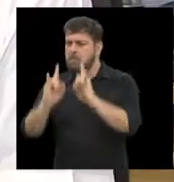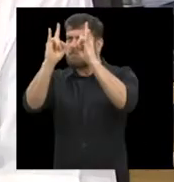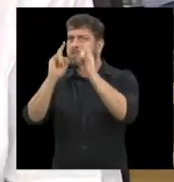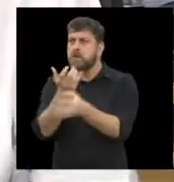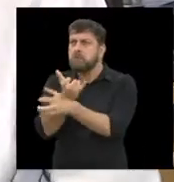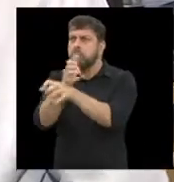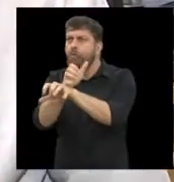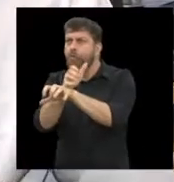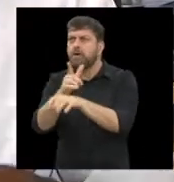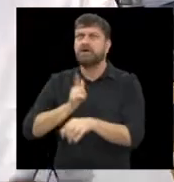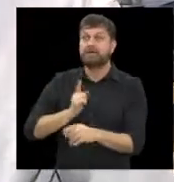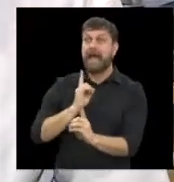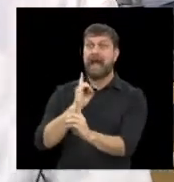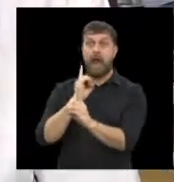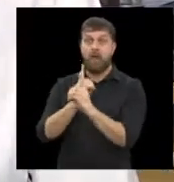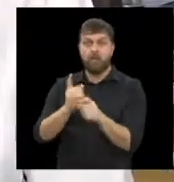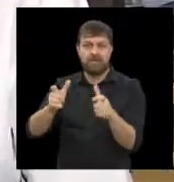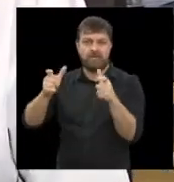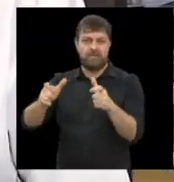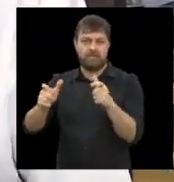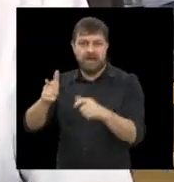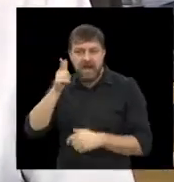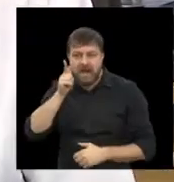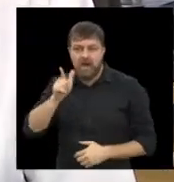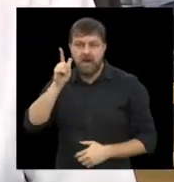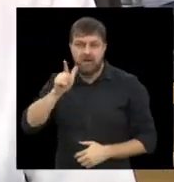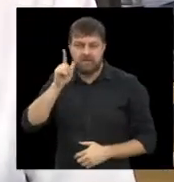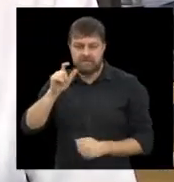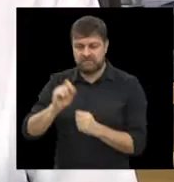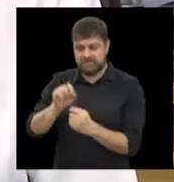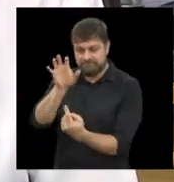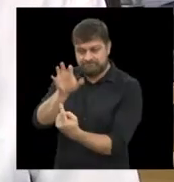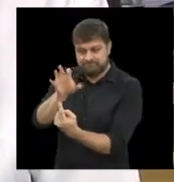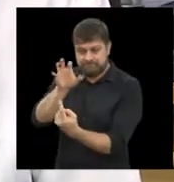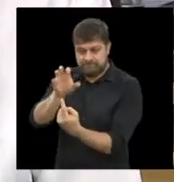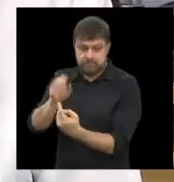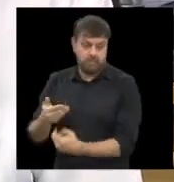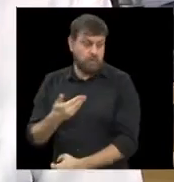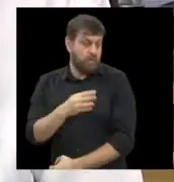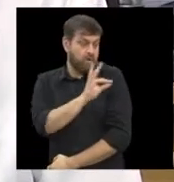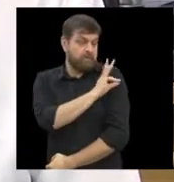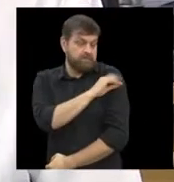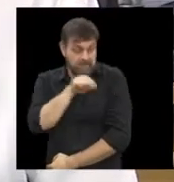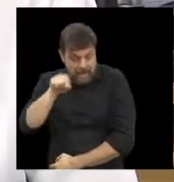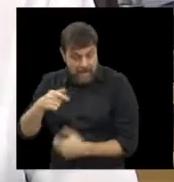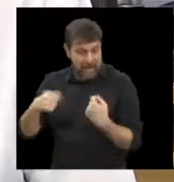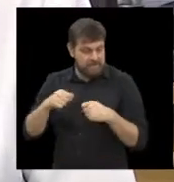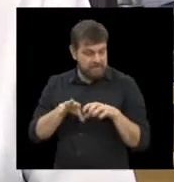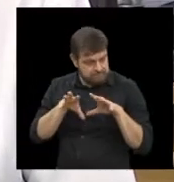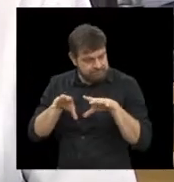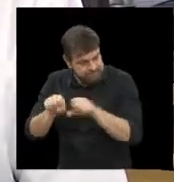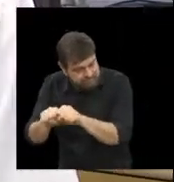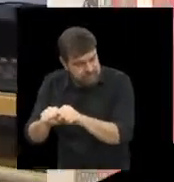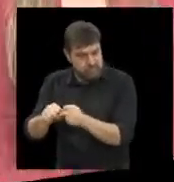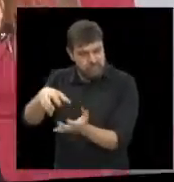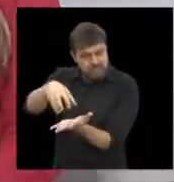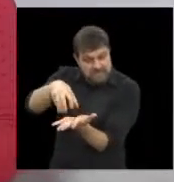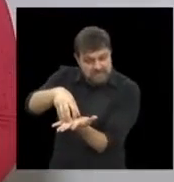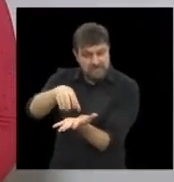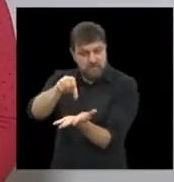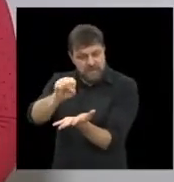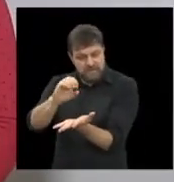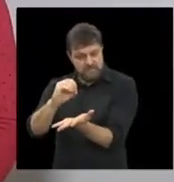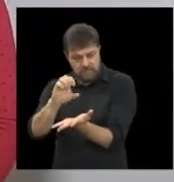disponíveis para que a gente possa convencer o poder executivo a ceder esse espaço para o SOS Ação Mulher.